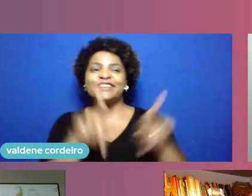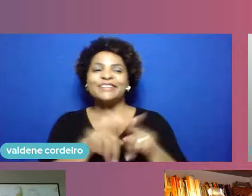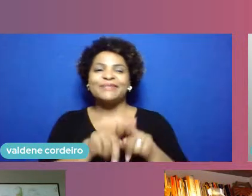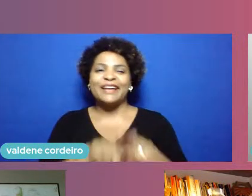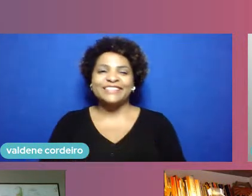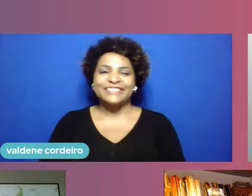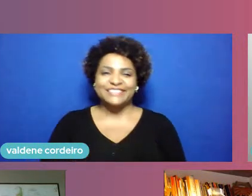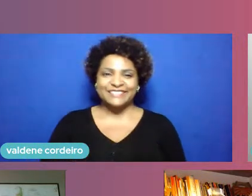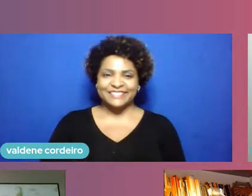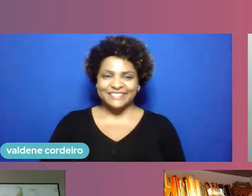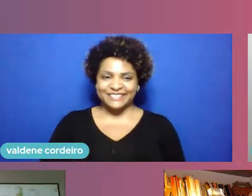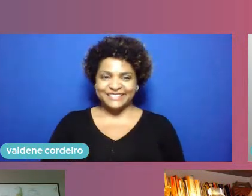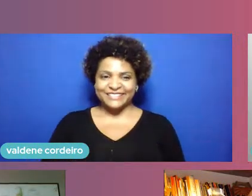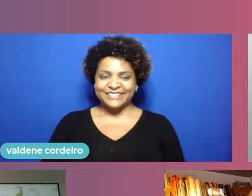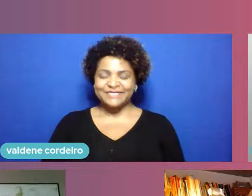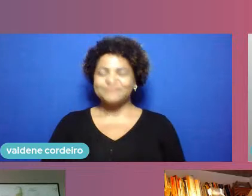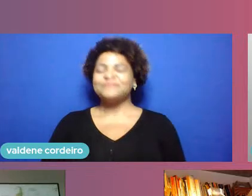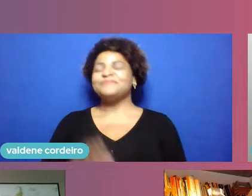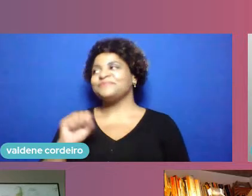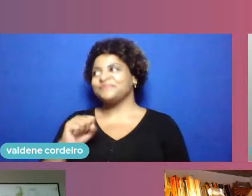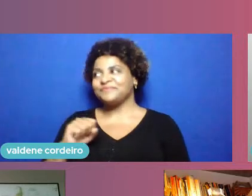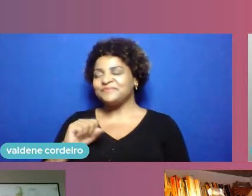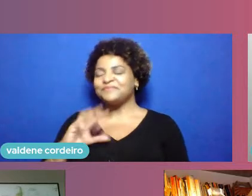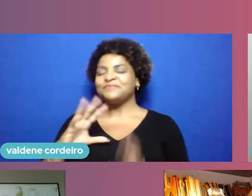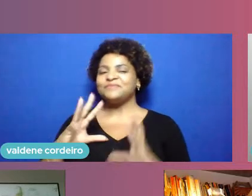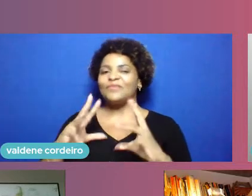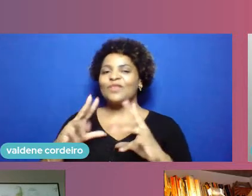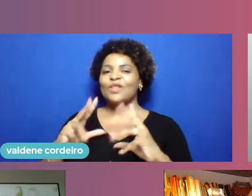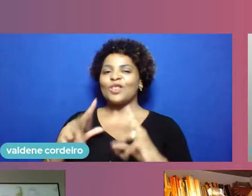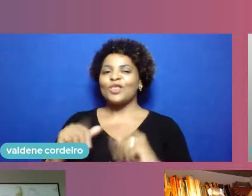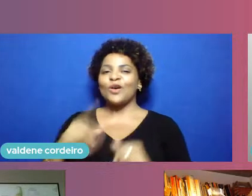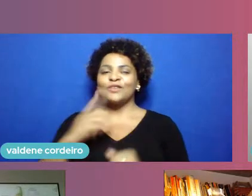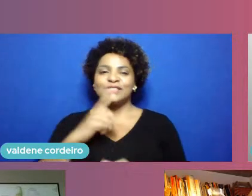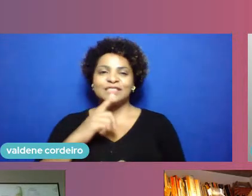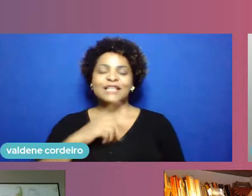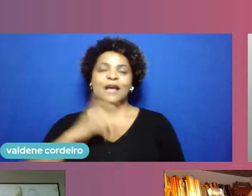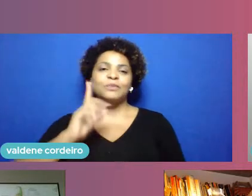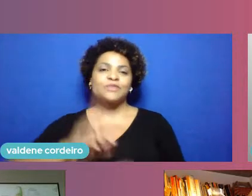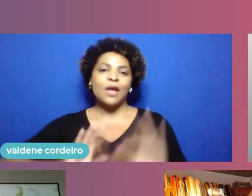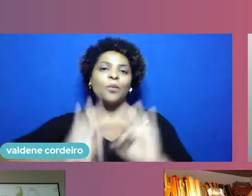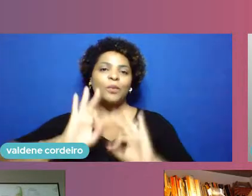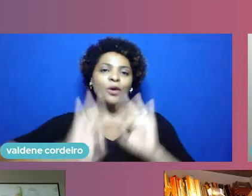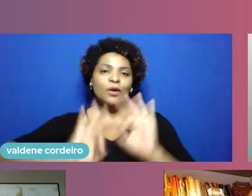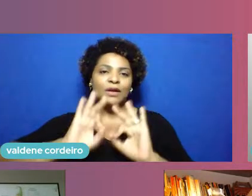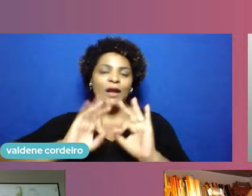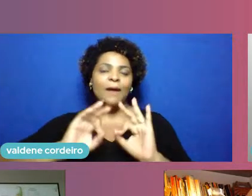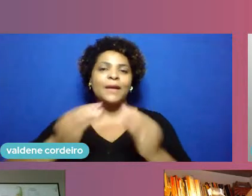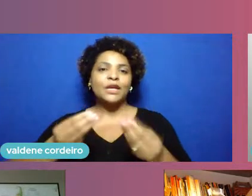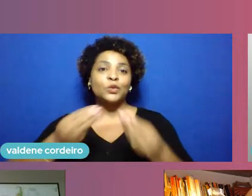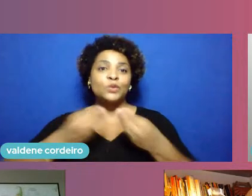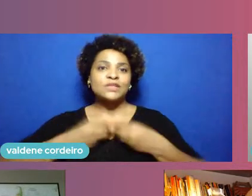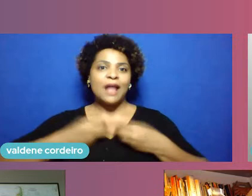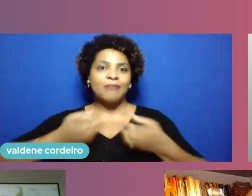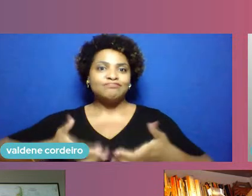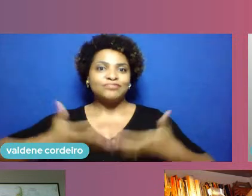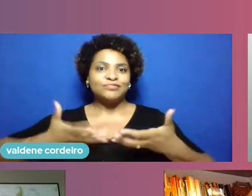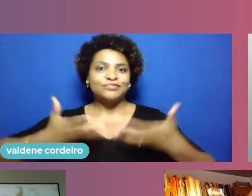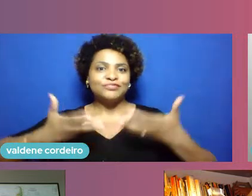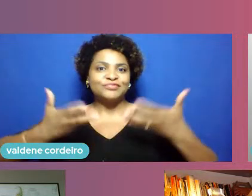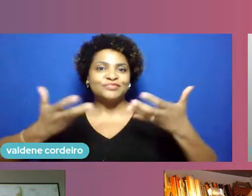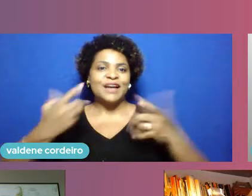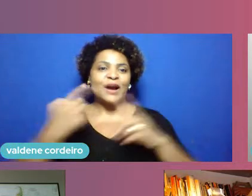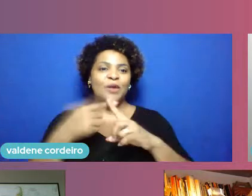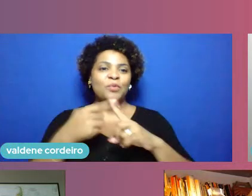estamos todos é um programa que realmente gera muito entusiasmo e acho que a altura porque é a cidade que vem